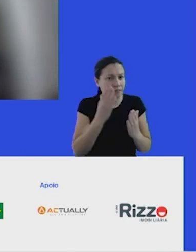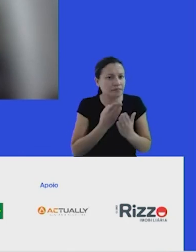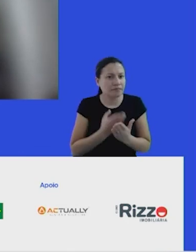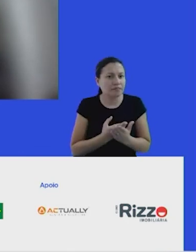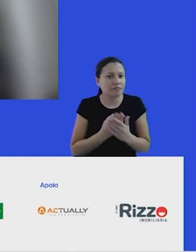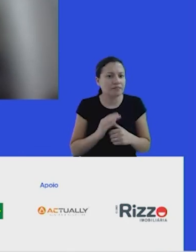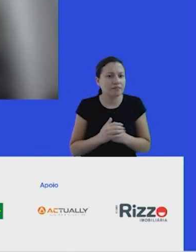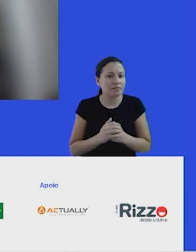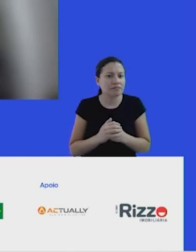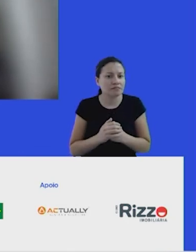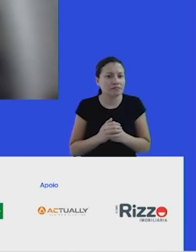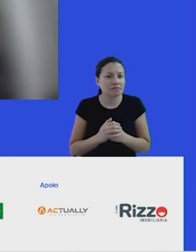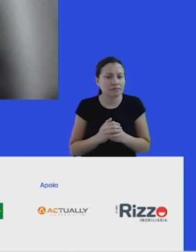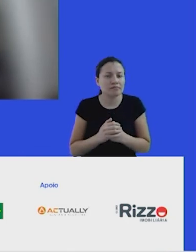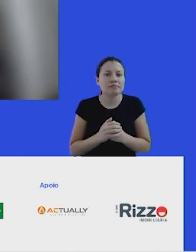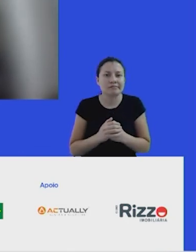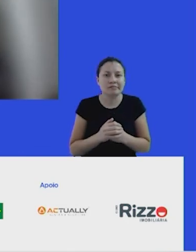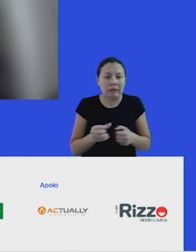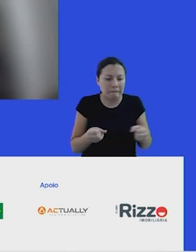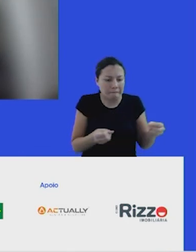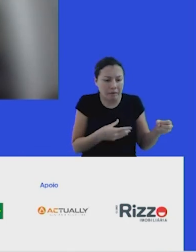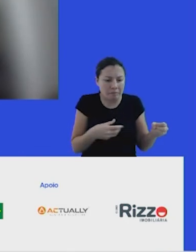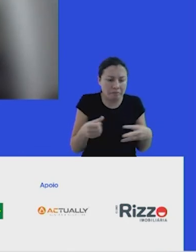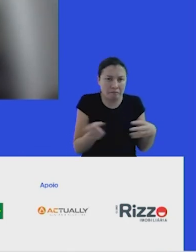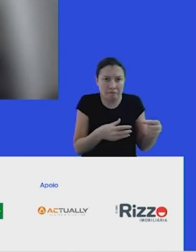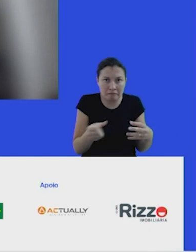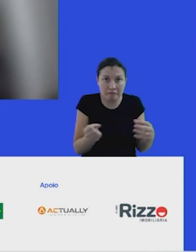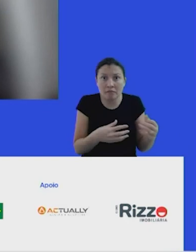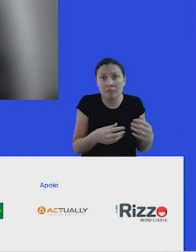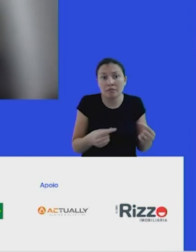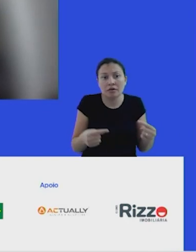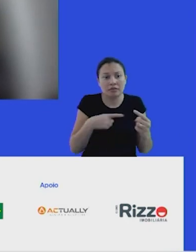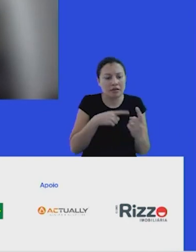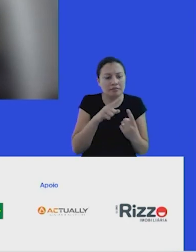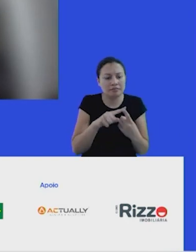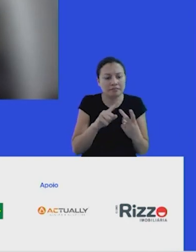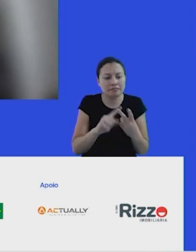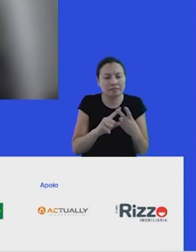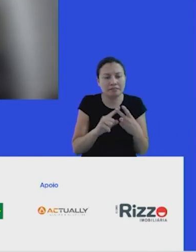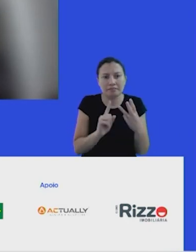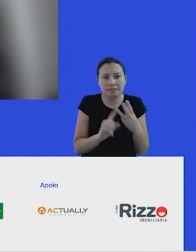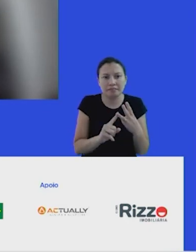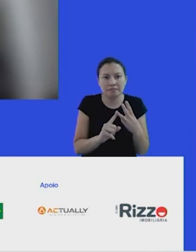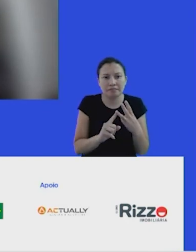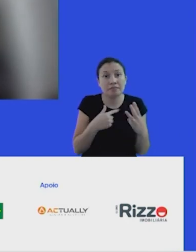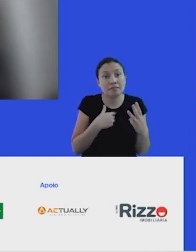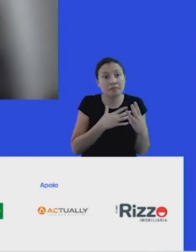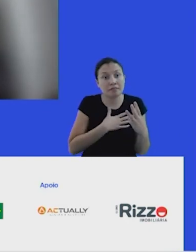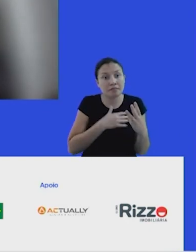inovabilidade, de inovação e sustentabilidade passa por três grandes pilares. Eu gosto de citar as três B.